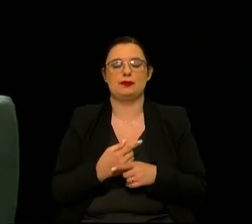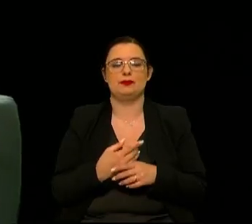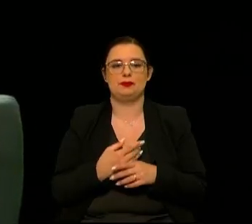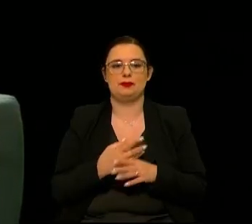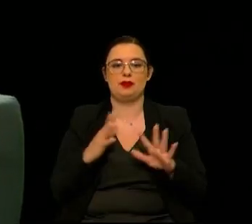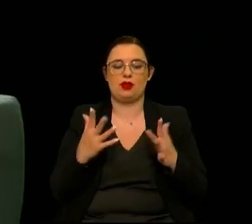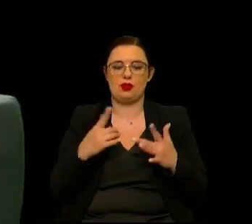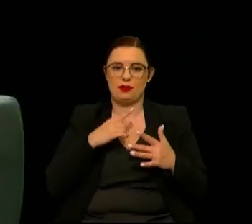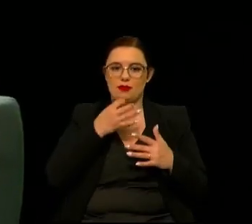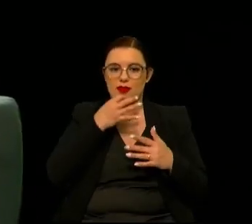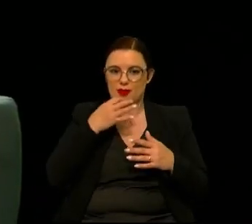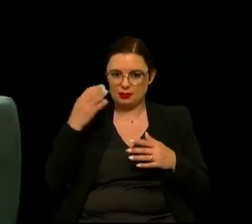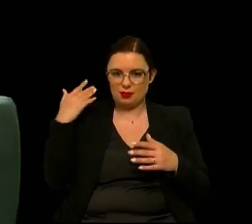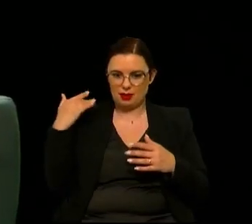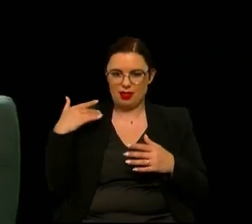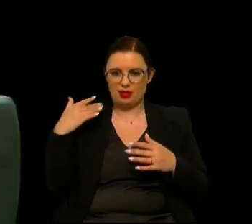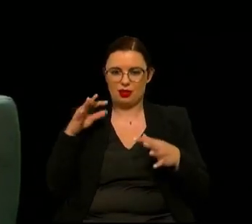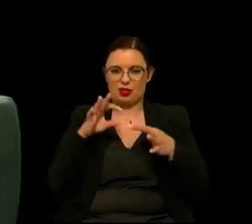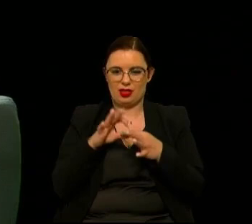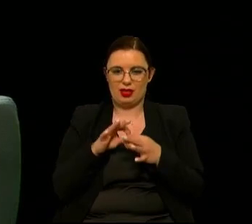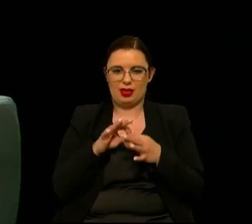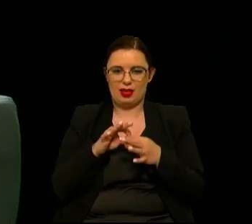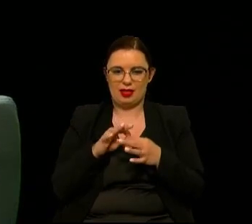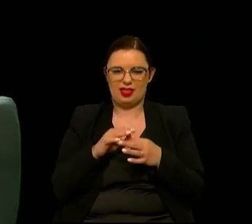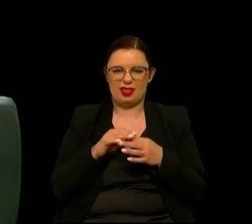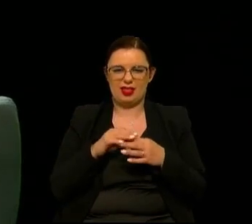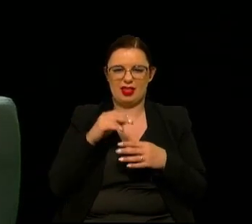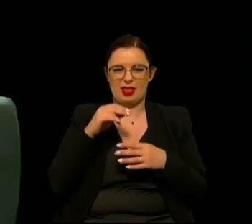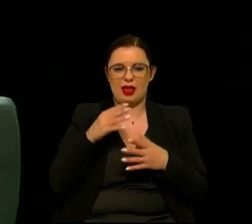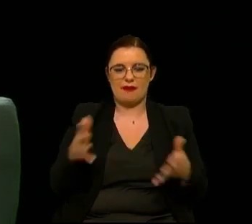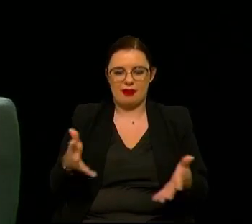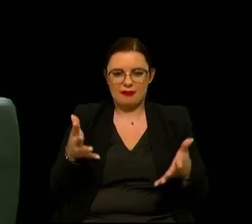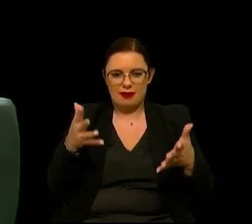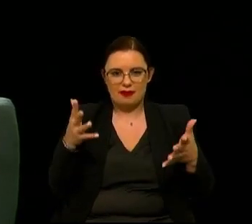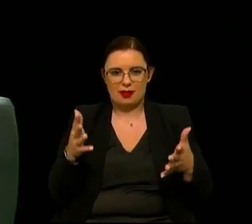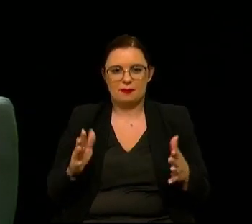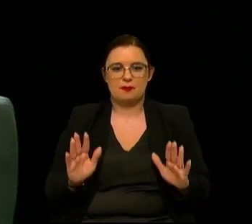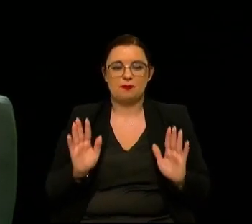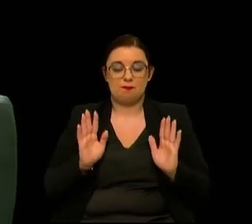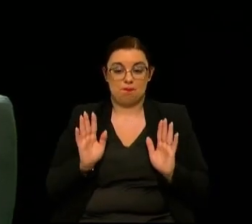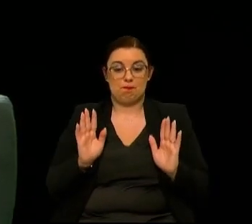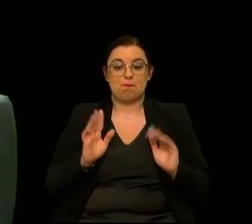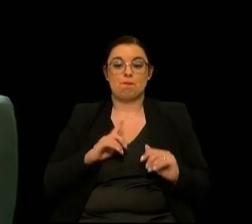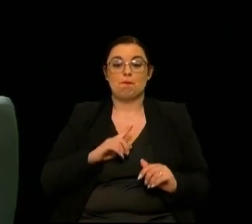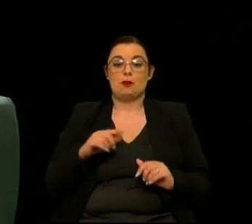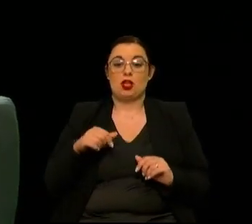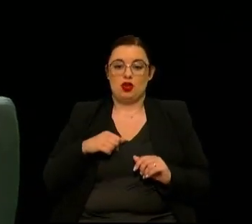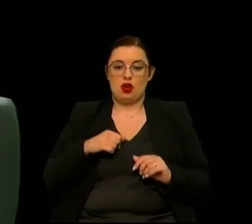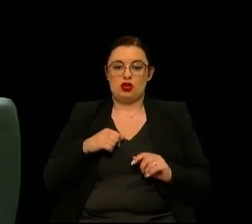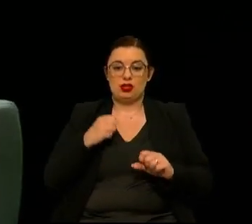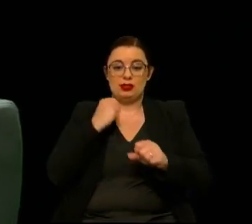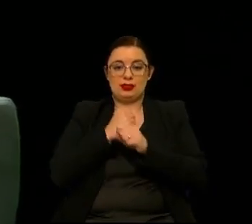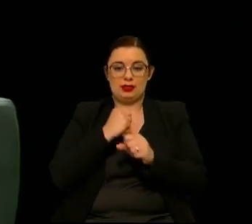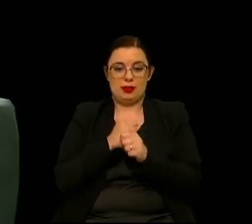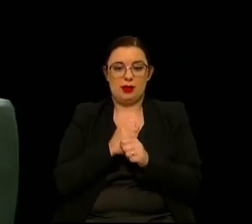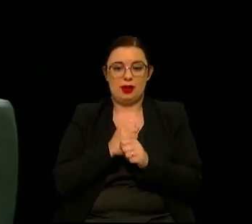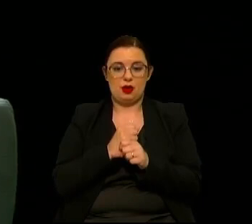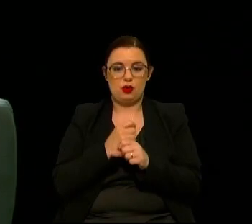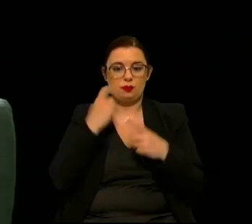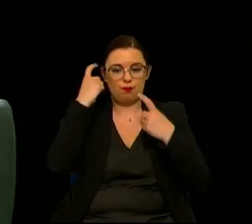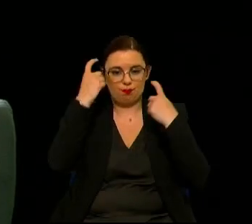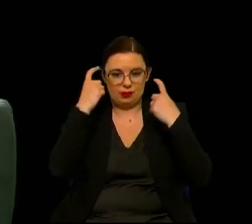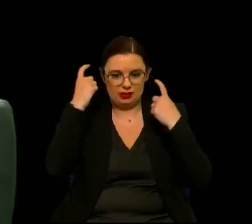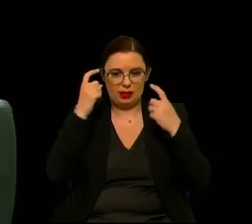quando se falou há pouco relativamente a NSR incentivar nós temos uma missão muito clara que é o planeamento